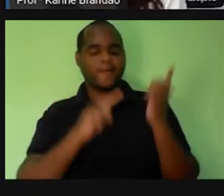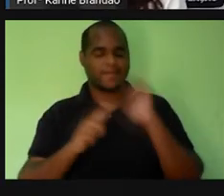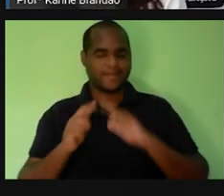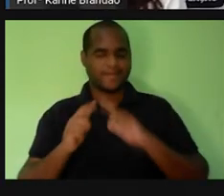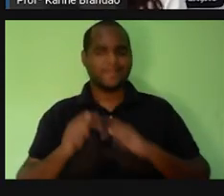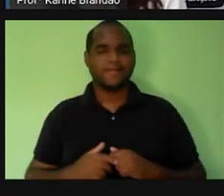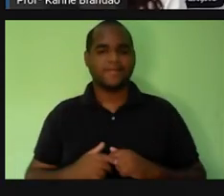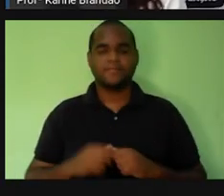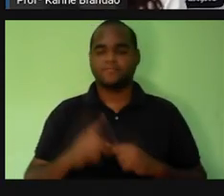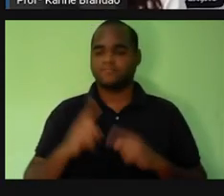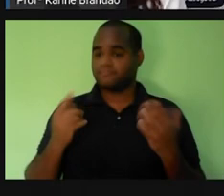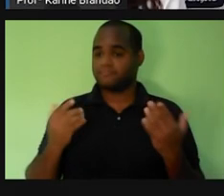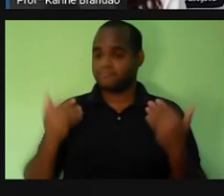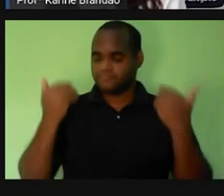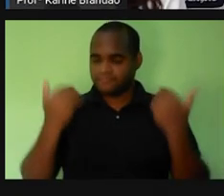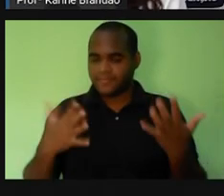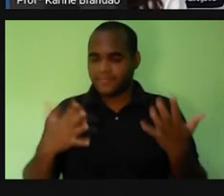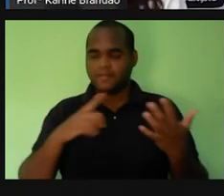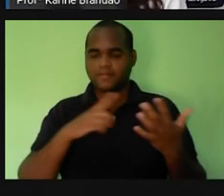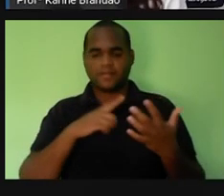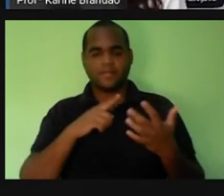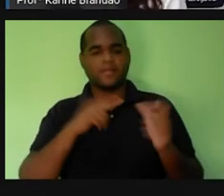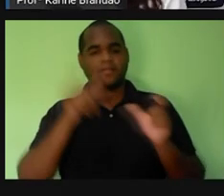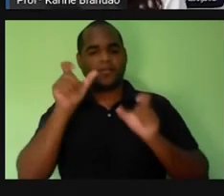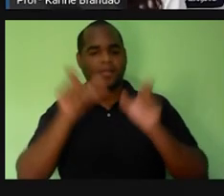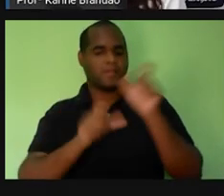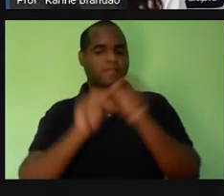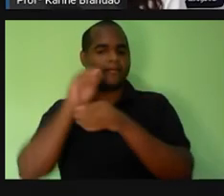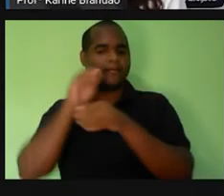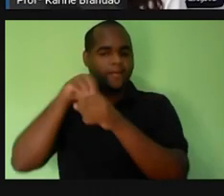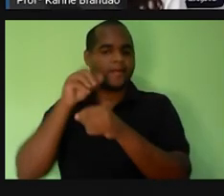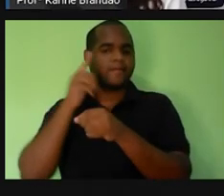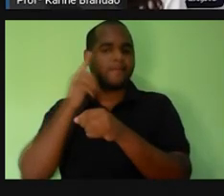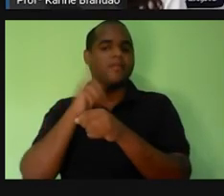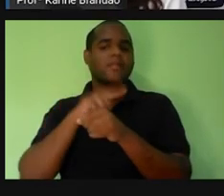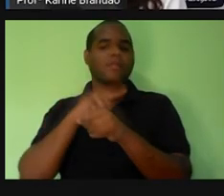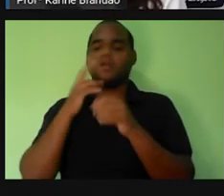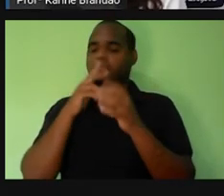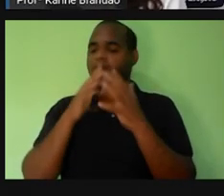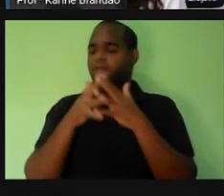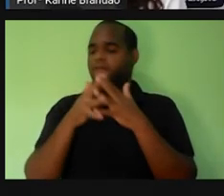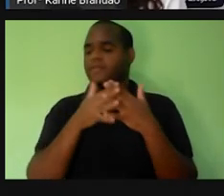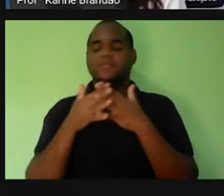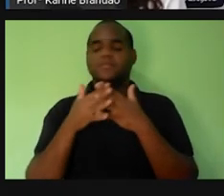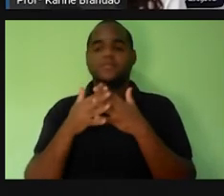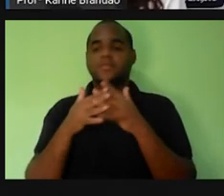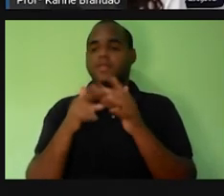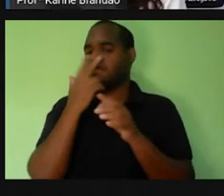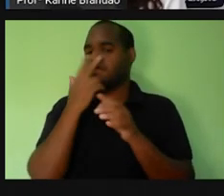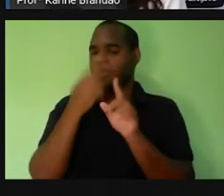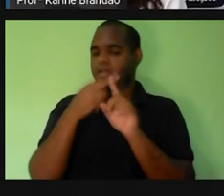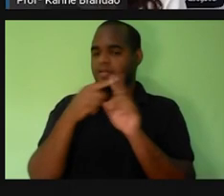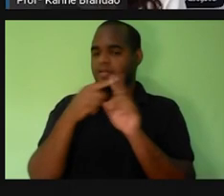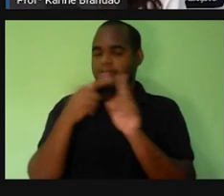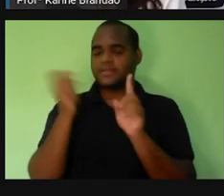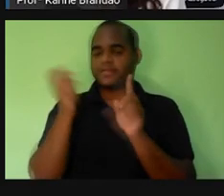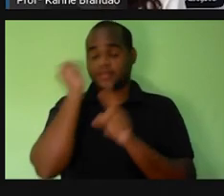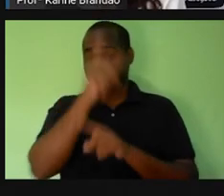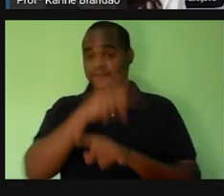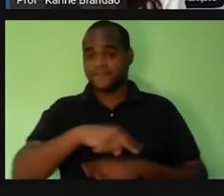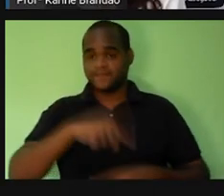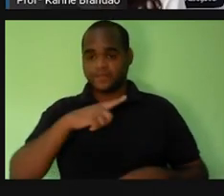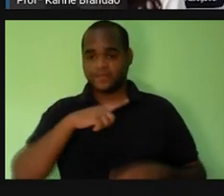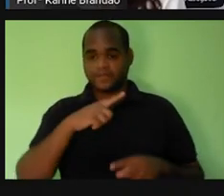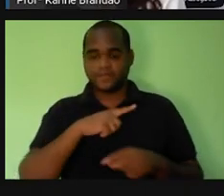Por fora, tudo é simetria. Por dentro, tudo é confusão. Parece pura ironia a sua